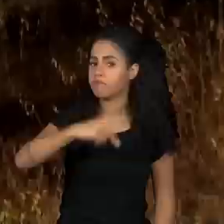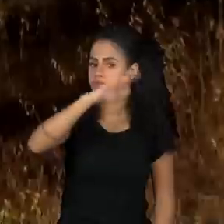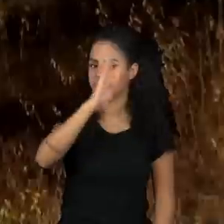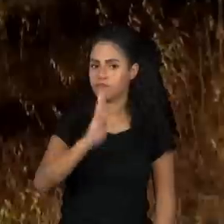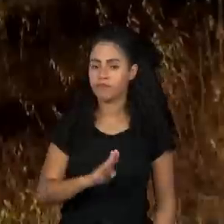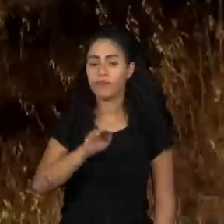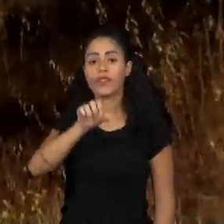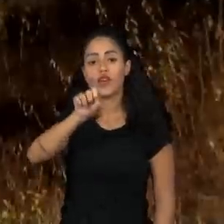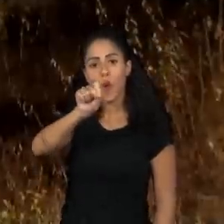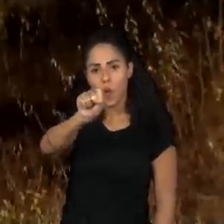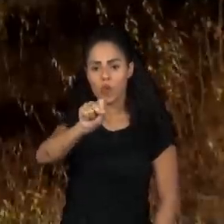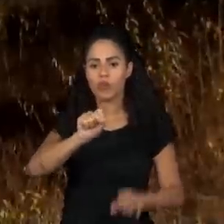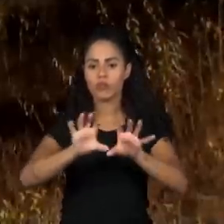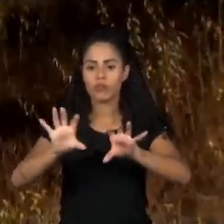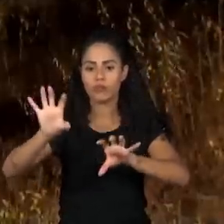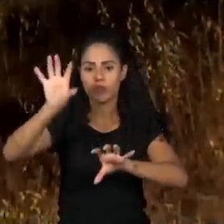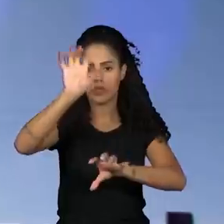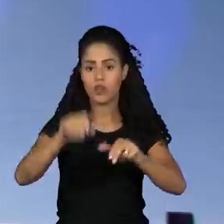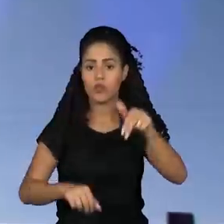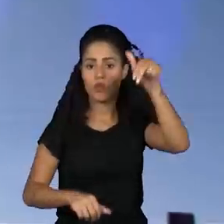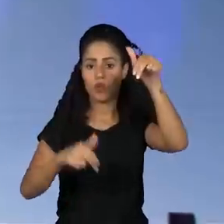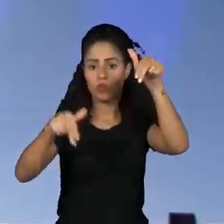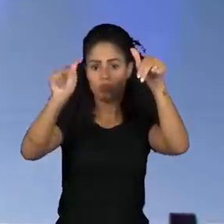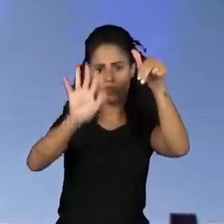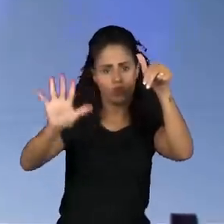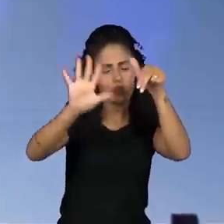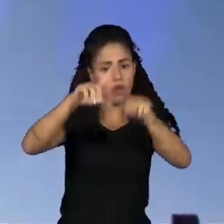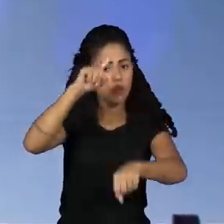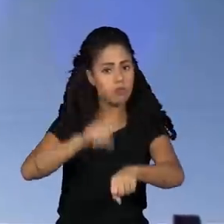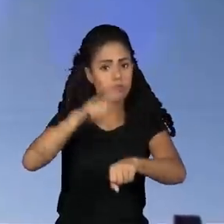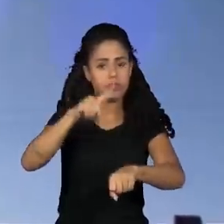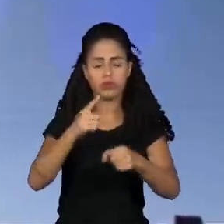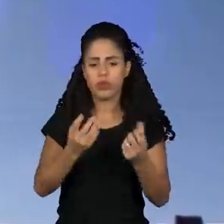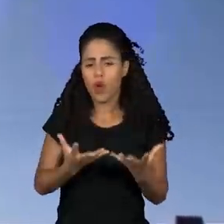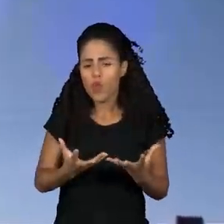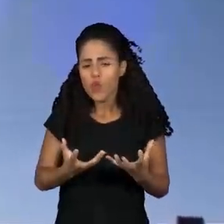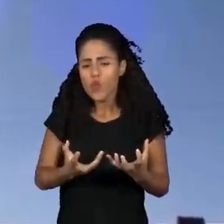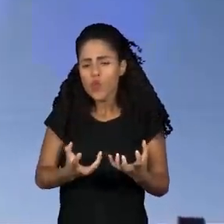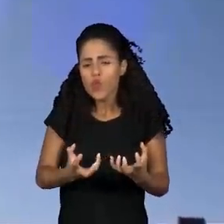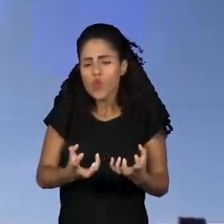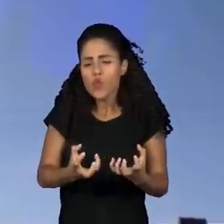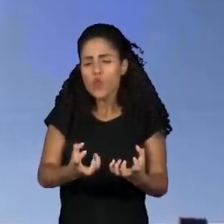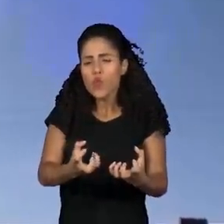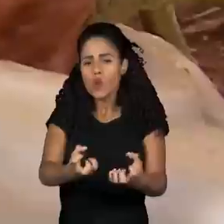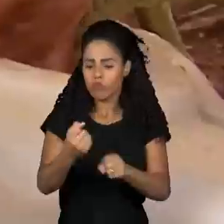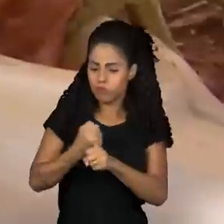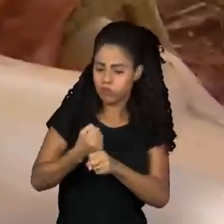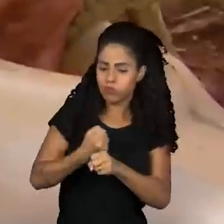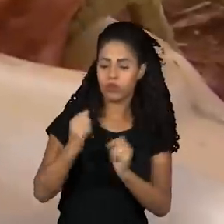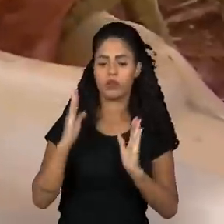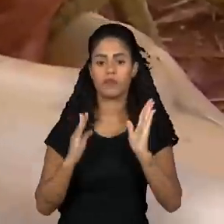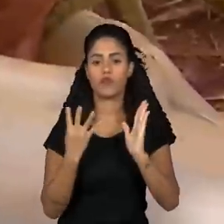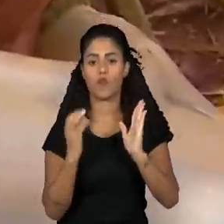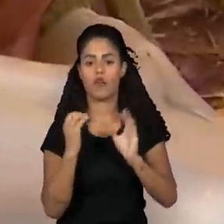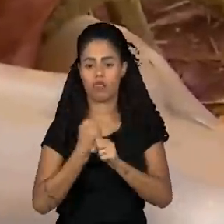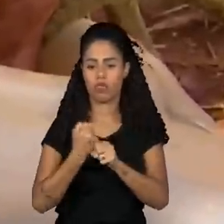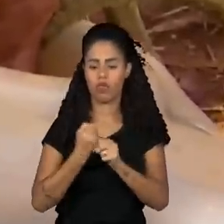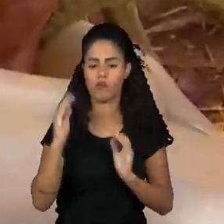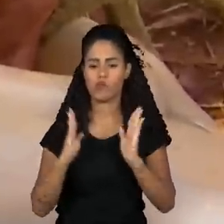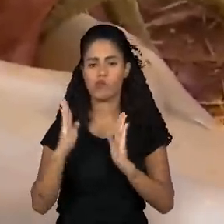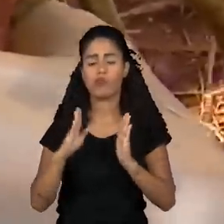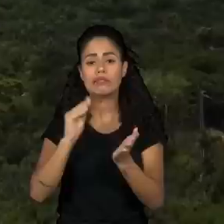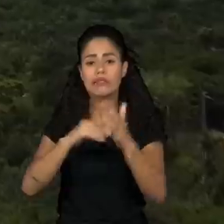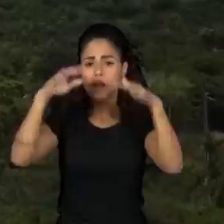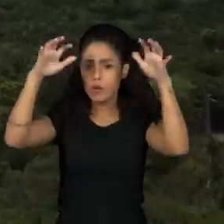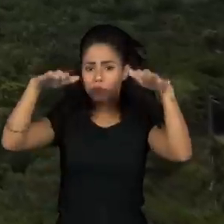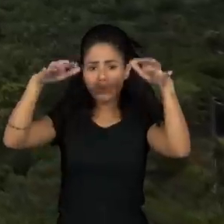oito estados do norte e do nordeste batem recorde de seca nos últimos 40 anos. A falta de chuva atinge